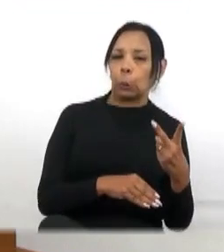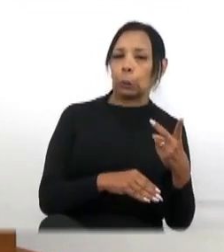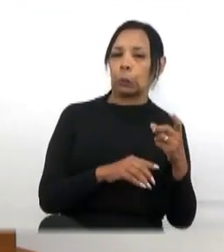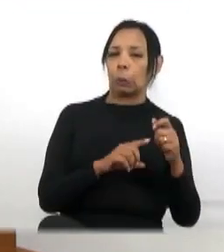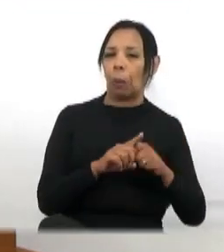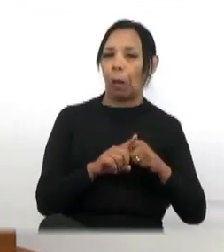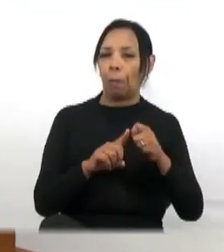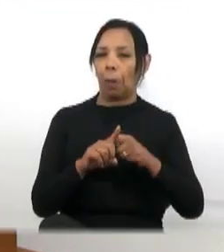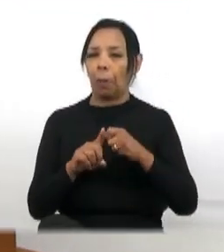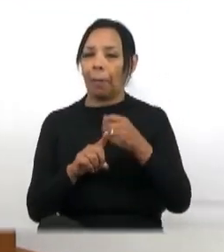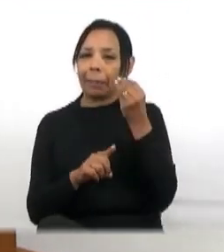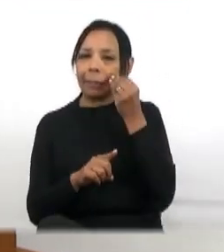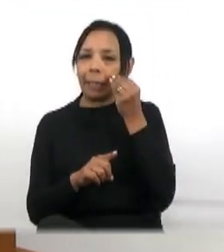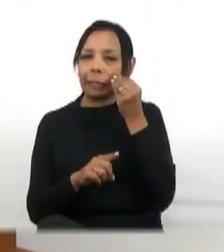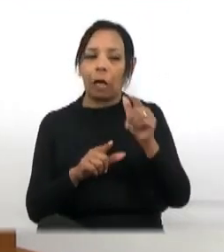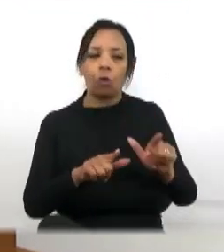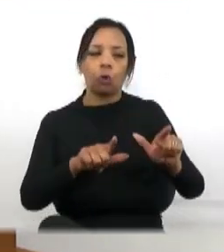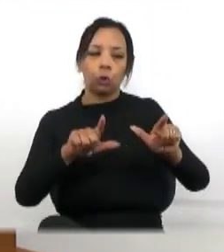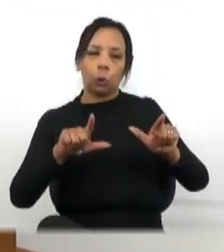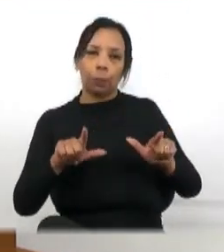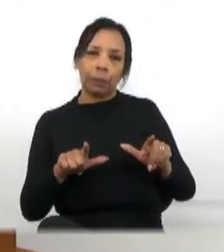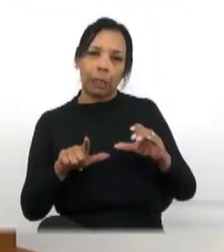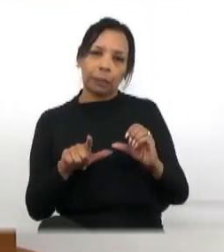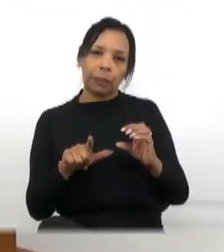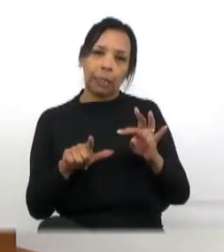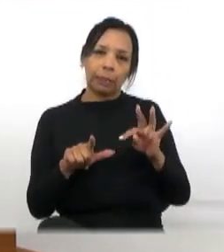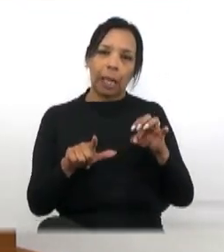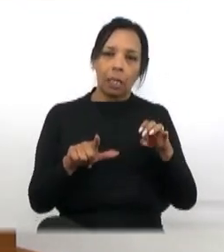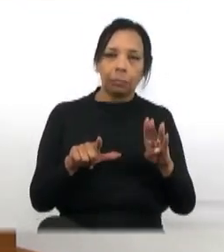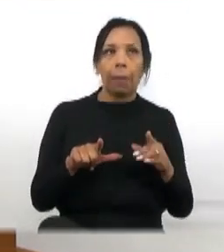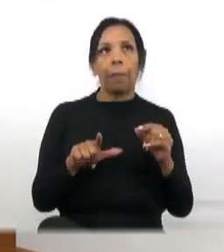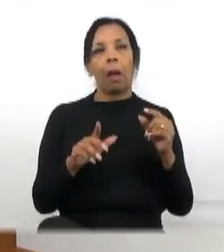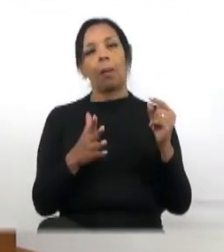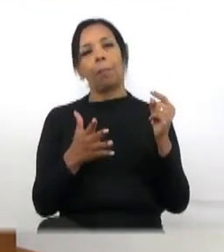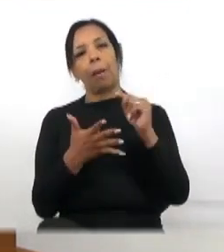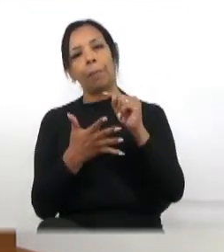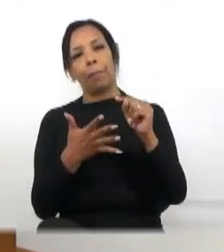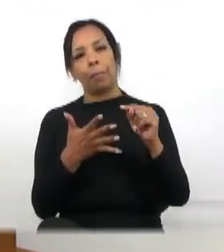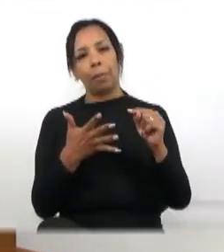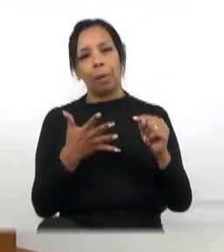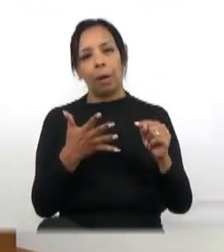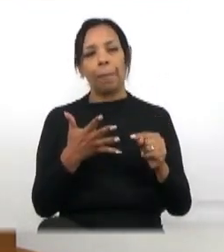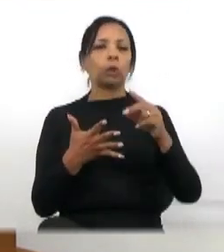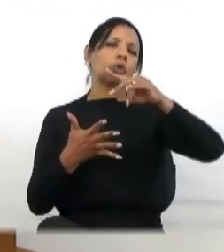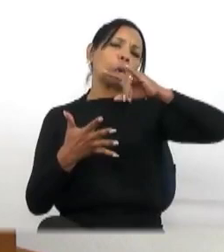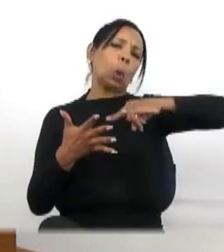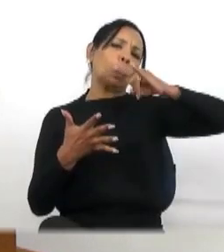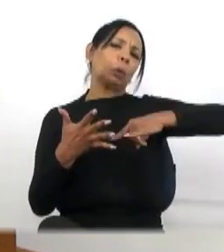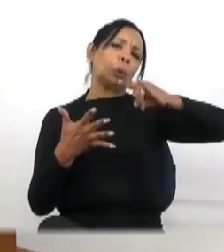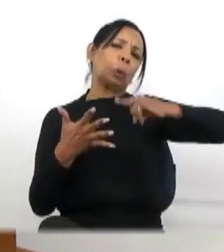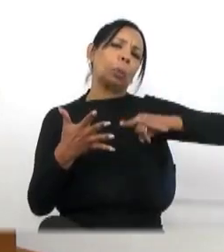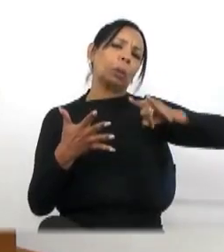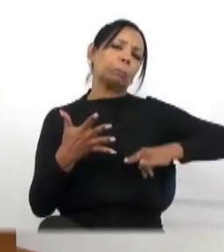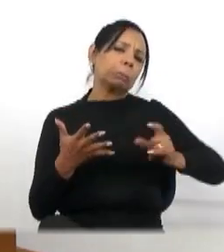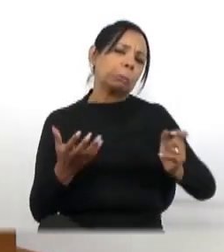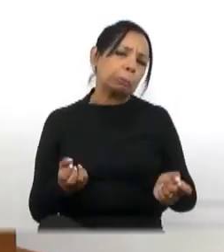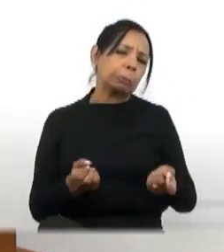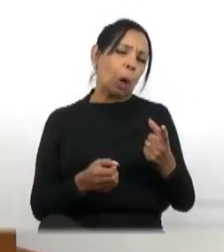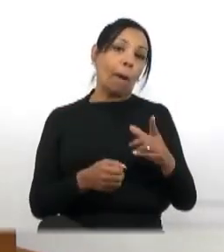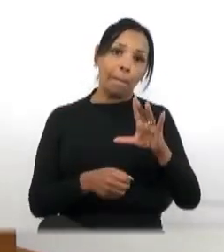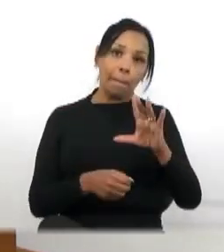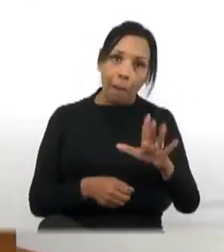uma licença da CETESB, e não sei o que é lá, e Eivirive, aquela história toda. Mas se você for ganhar